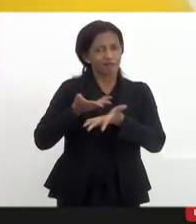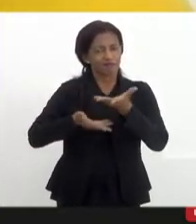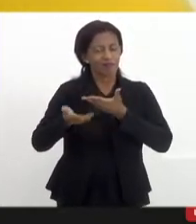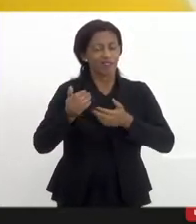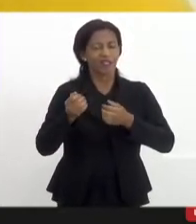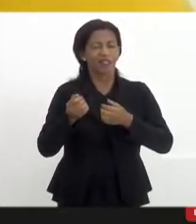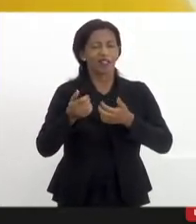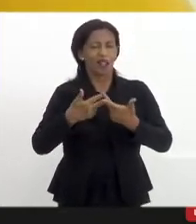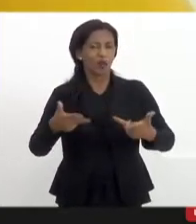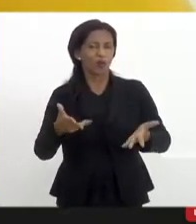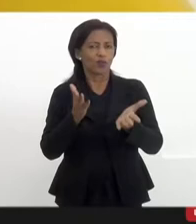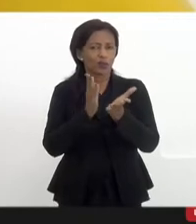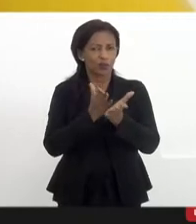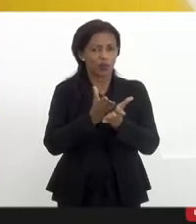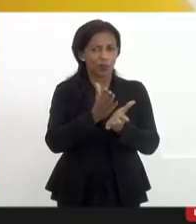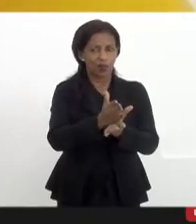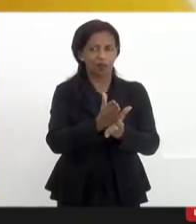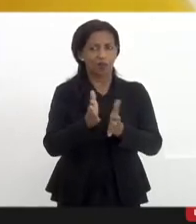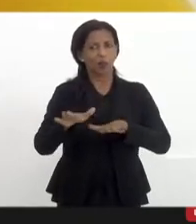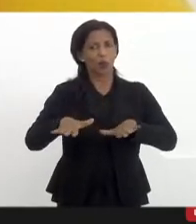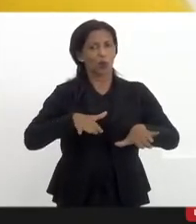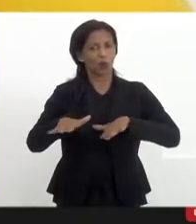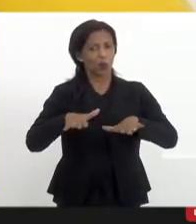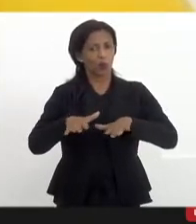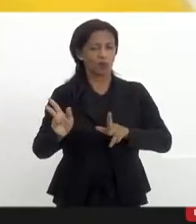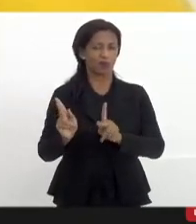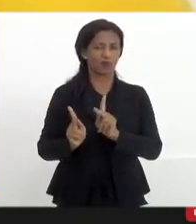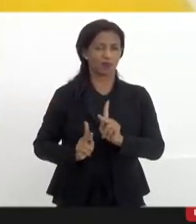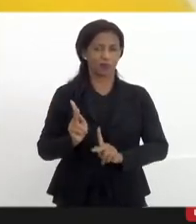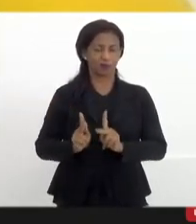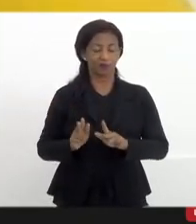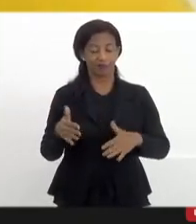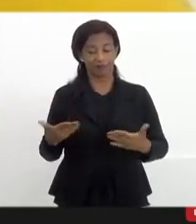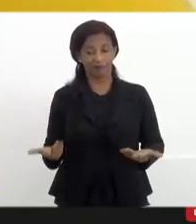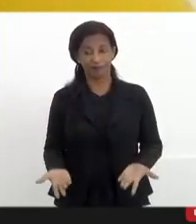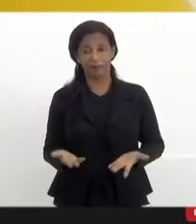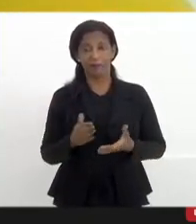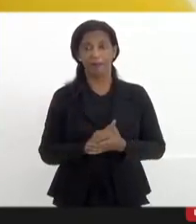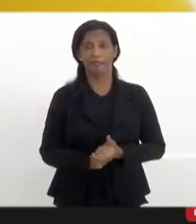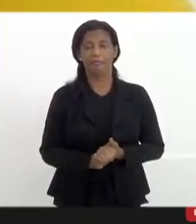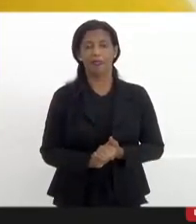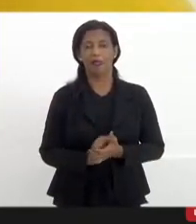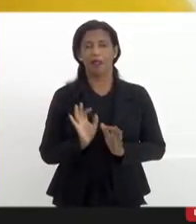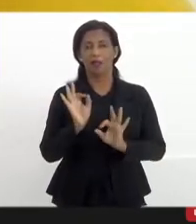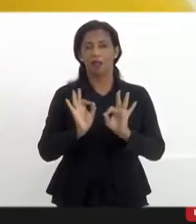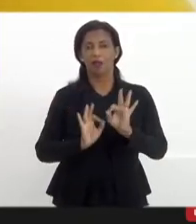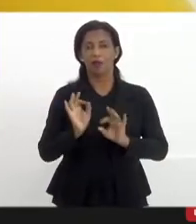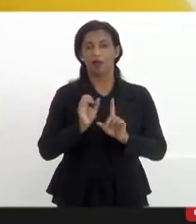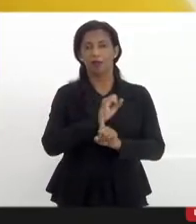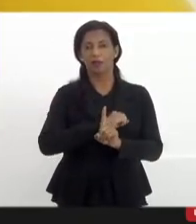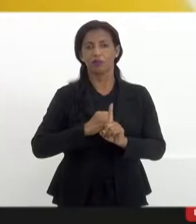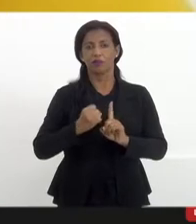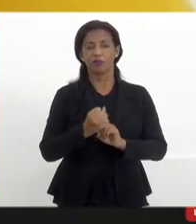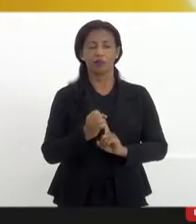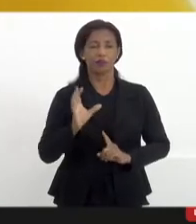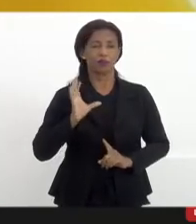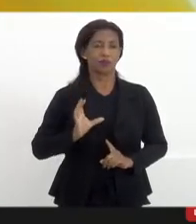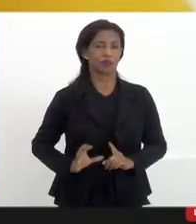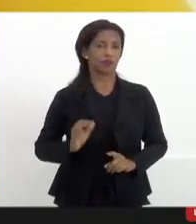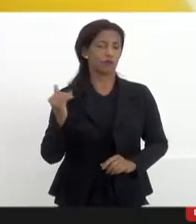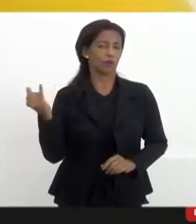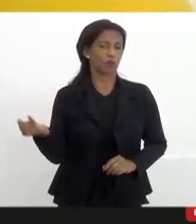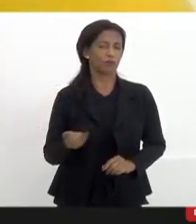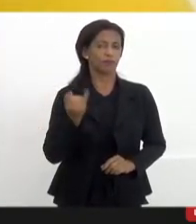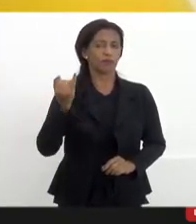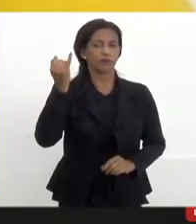coisa só caminha se for com mobilização popular. E aí, a organização da sociedade civil é fundamental.